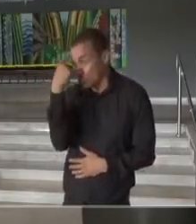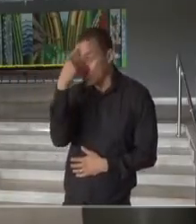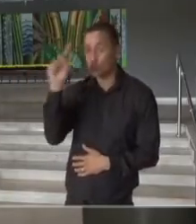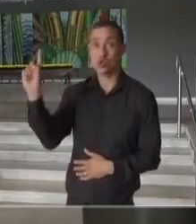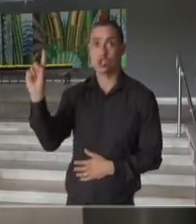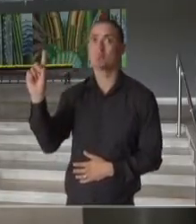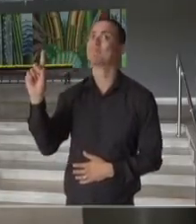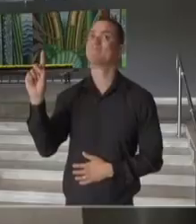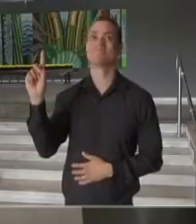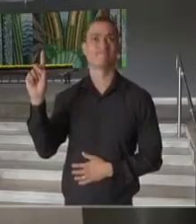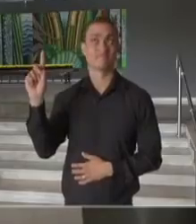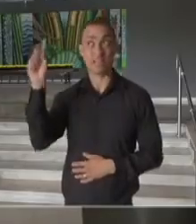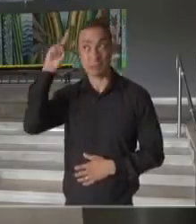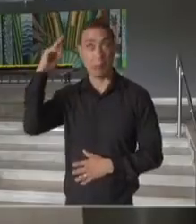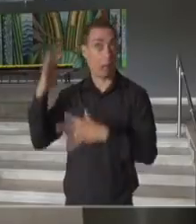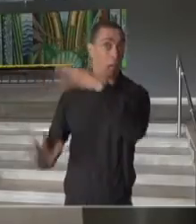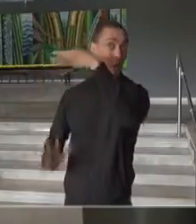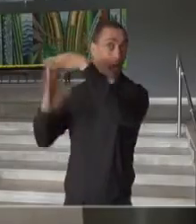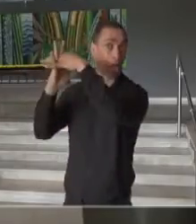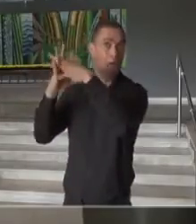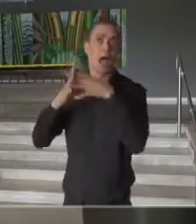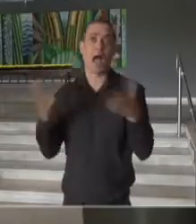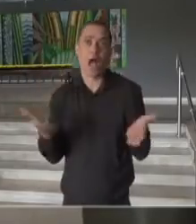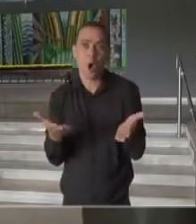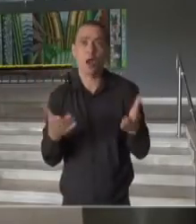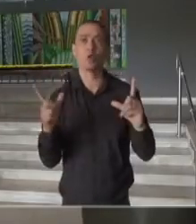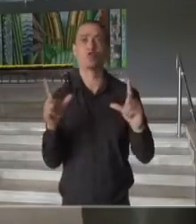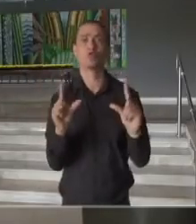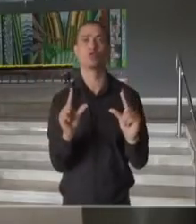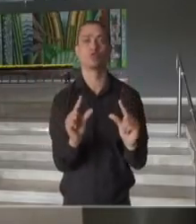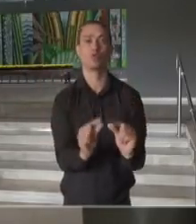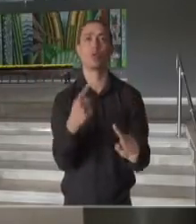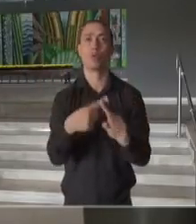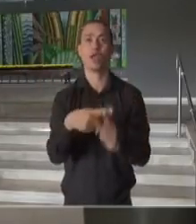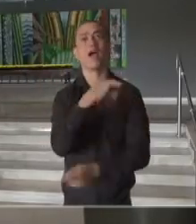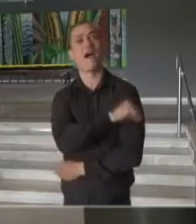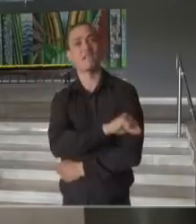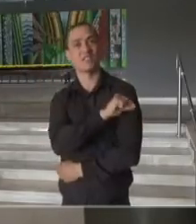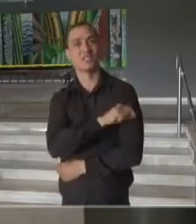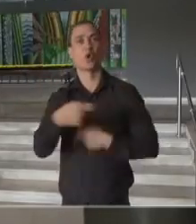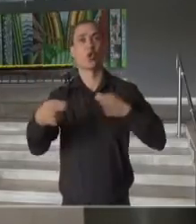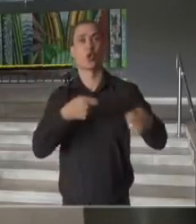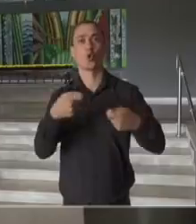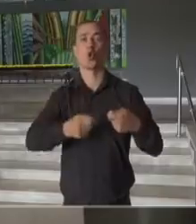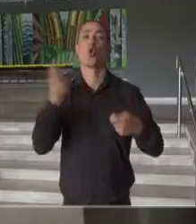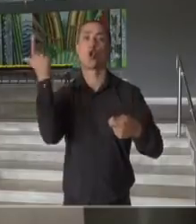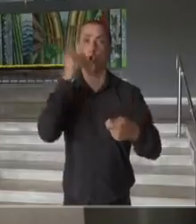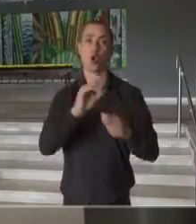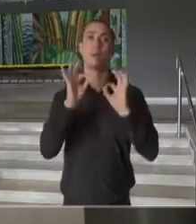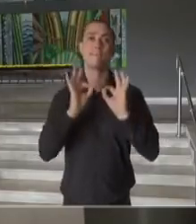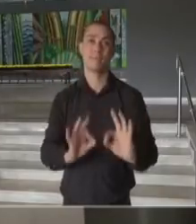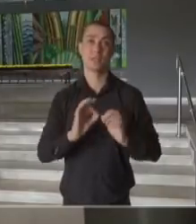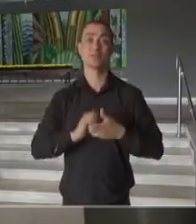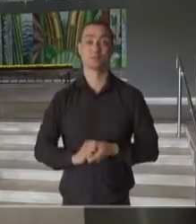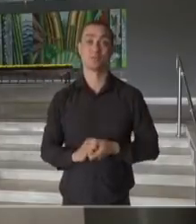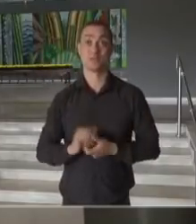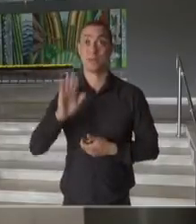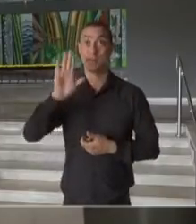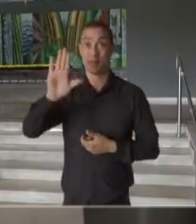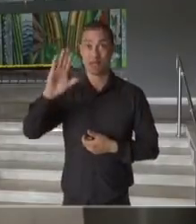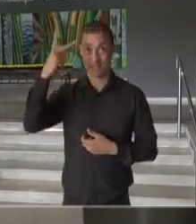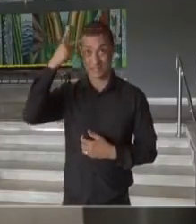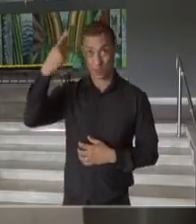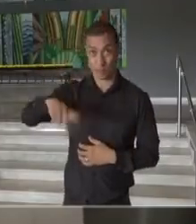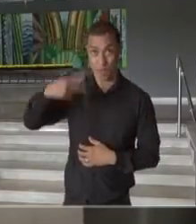isso mostra, sim, o impacto da vacinação, isso mostra, sim, o controle da pandemia. Mas o Estado de São